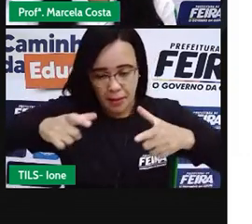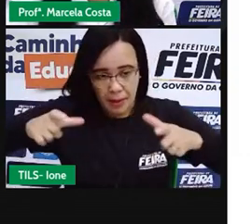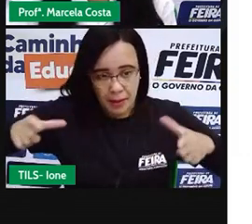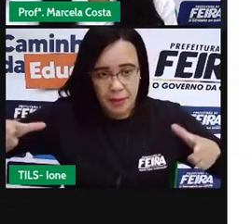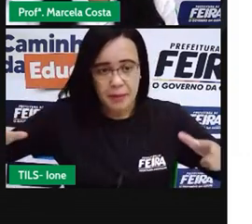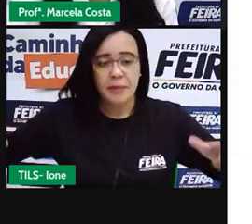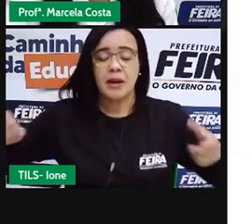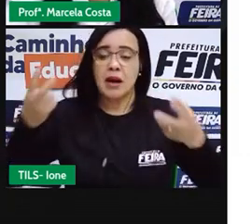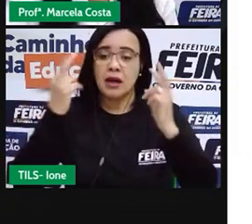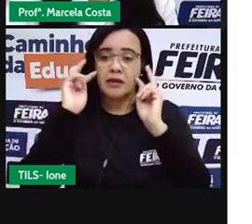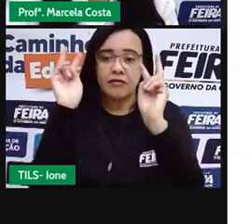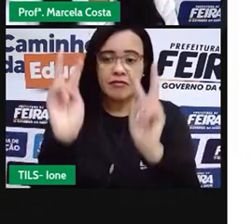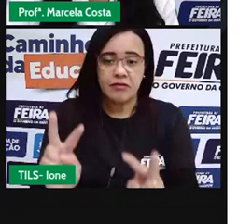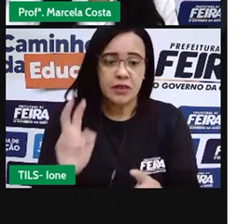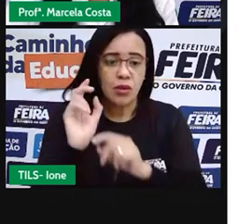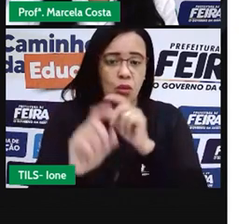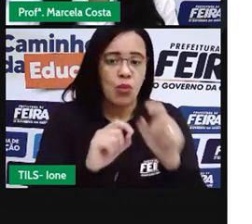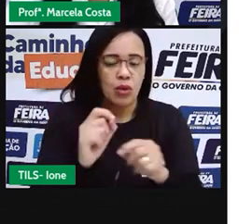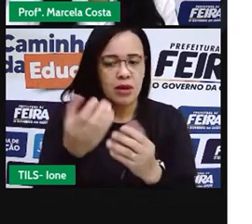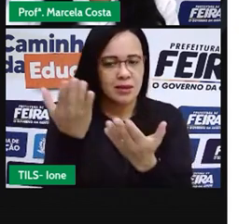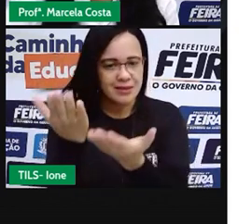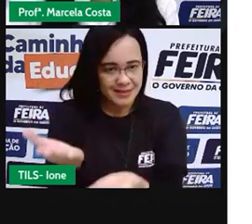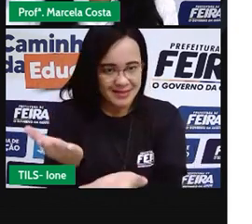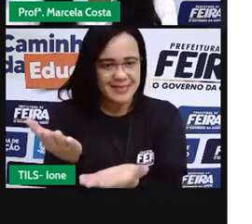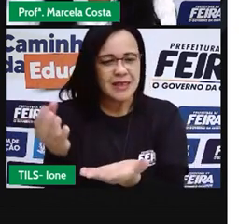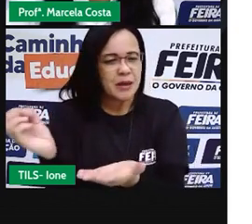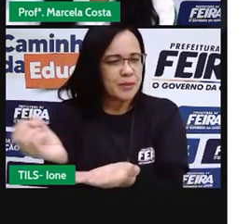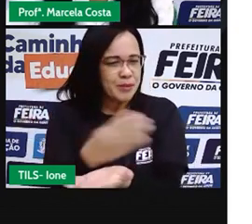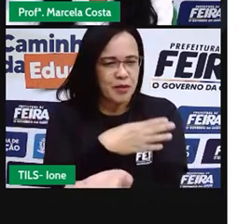a gente consegue vê-la desse jeito hoje.